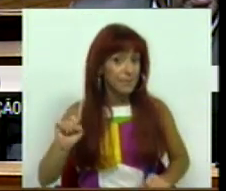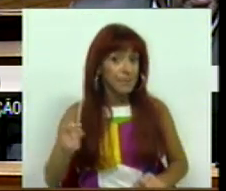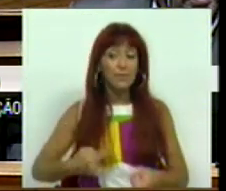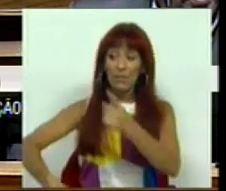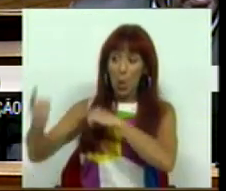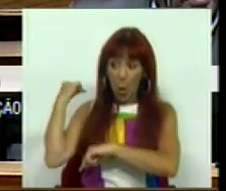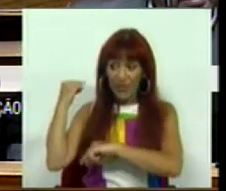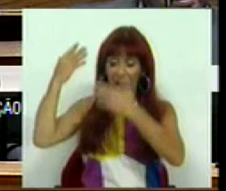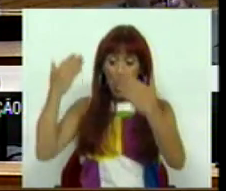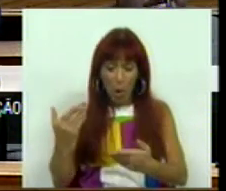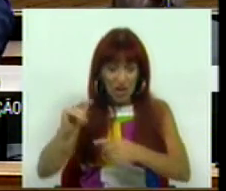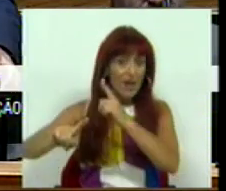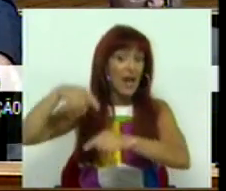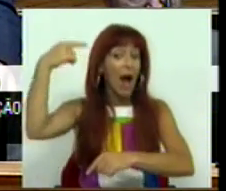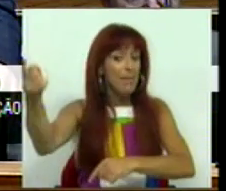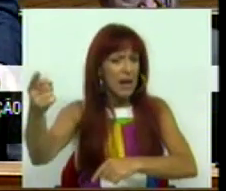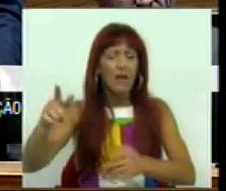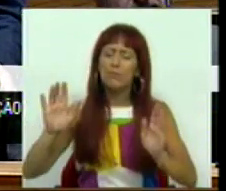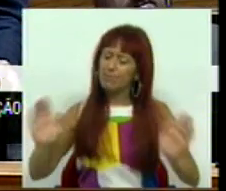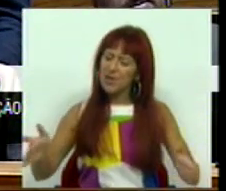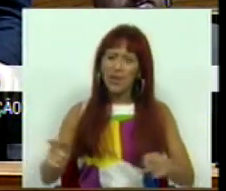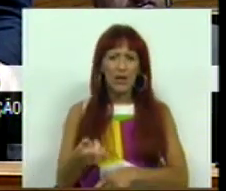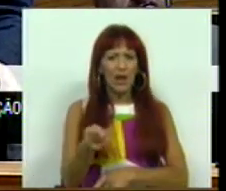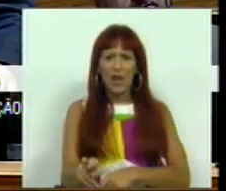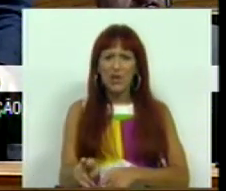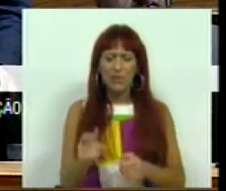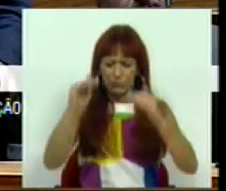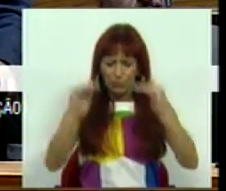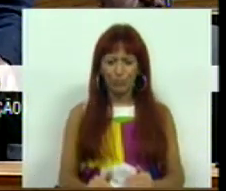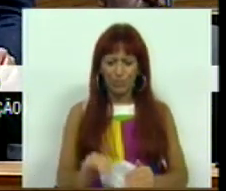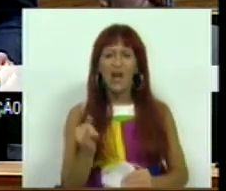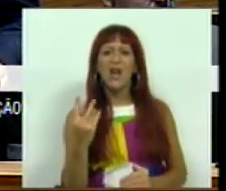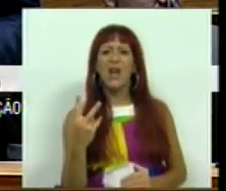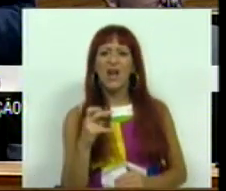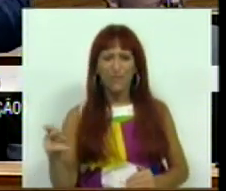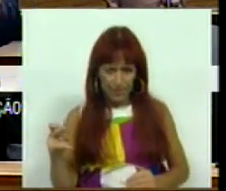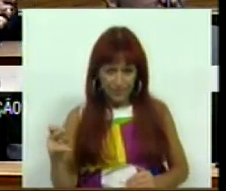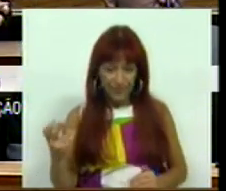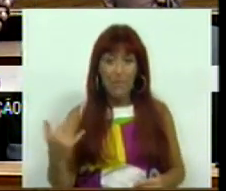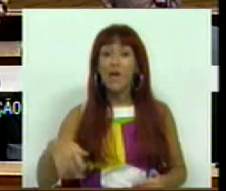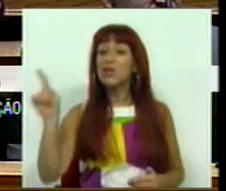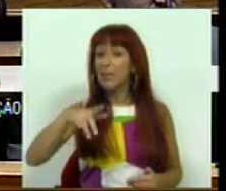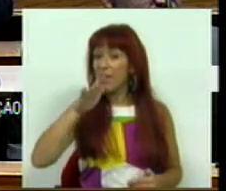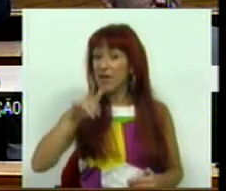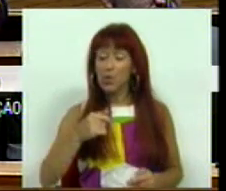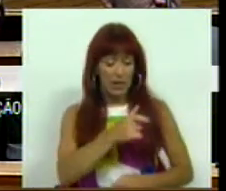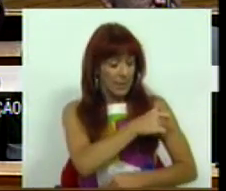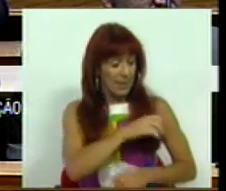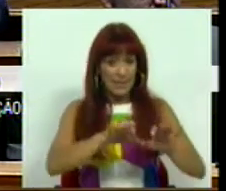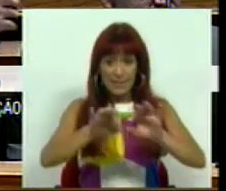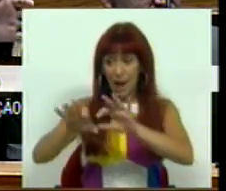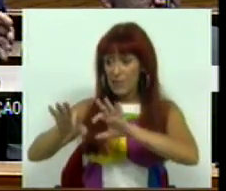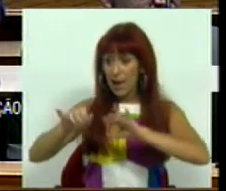ontem, hoje e amanhã têm que estar na taxa reduzida do IVA. Mas dizer também que em nome da